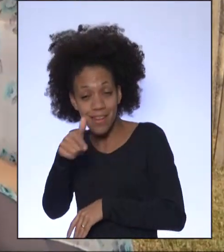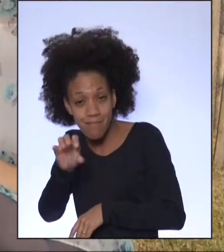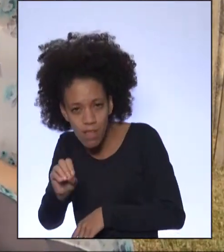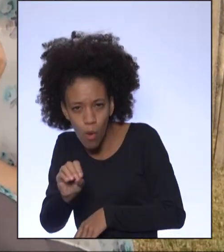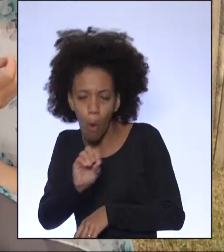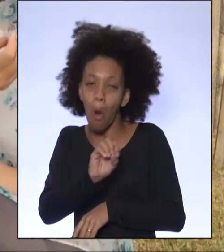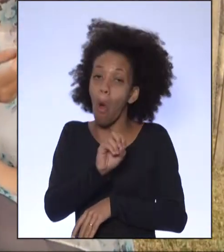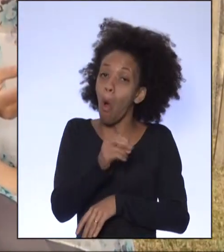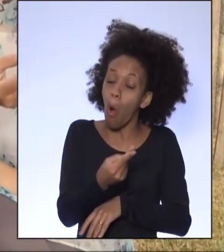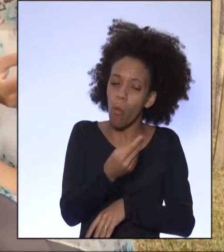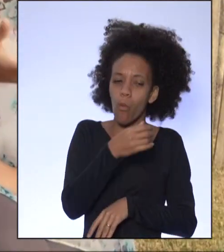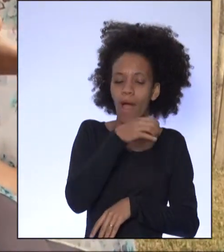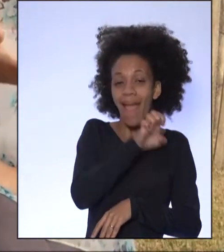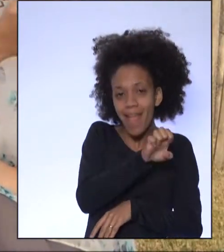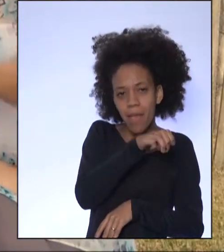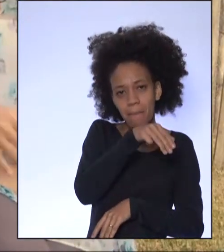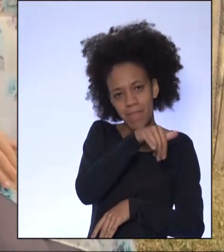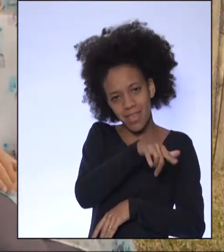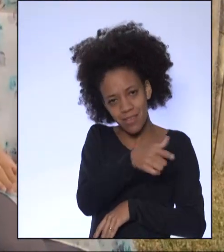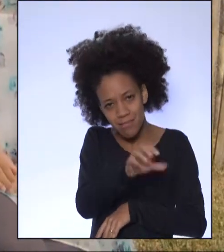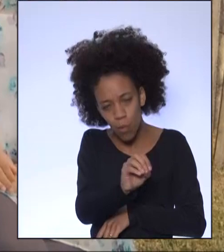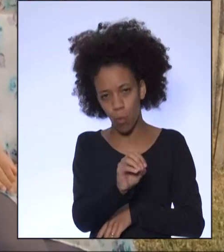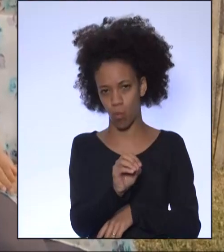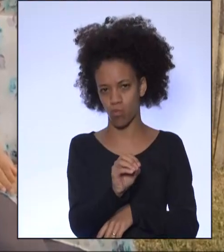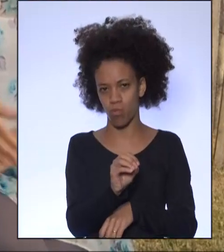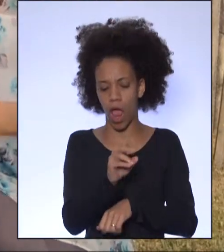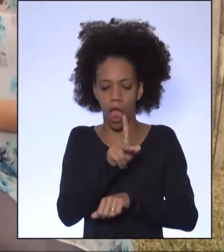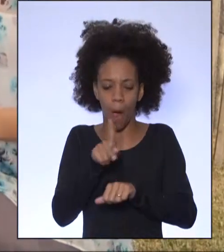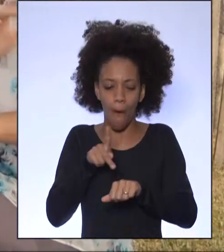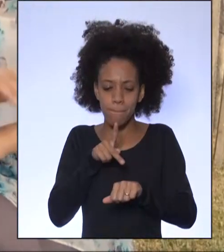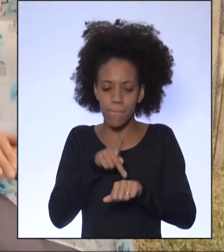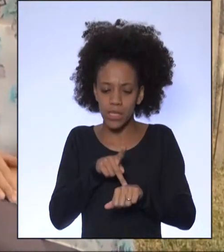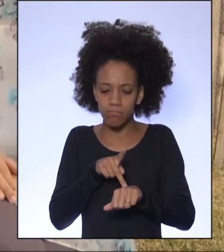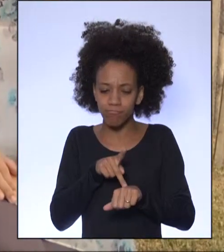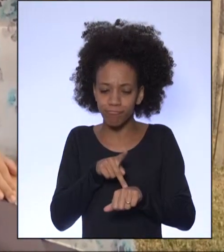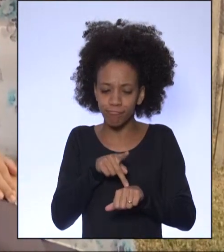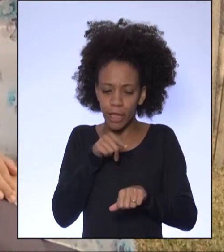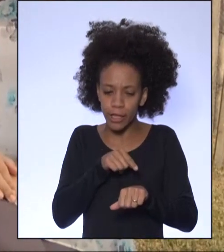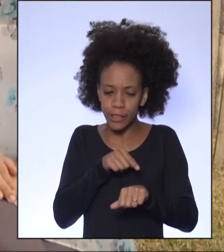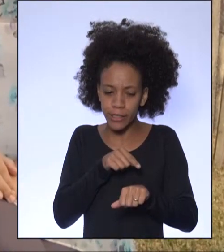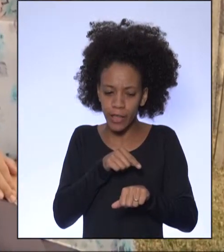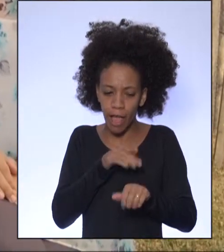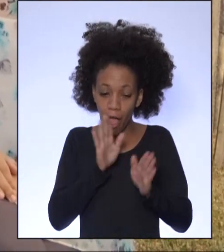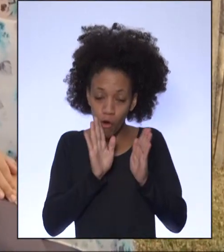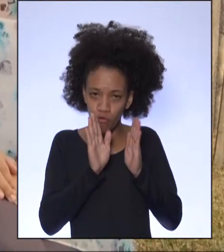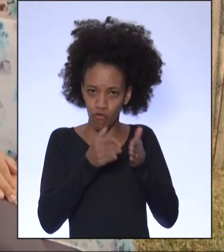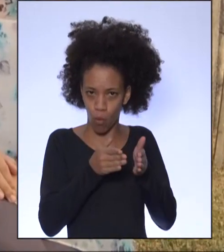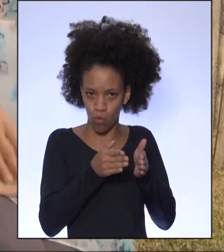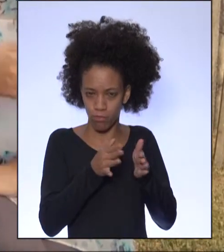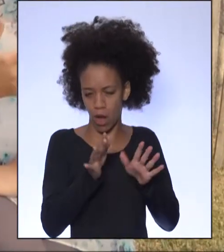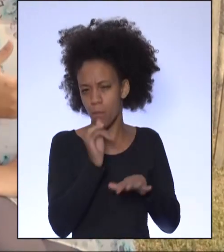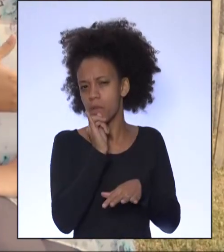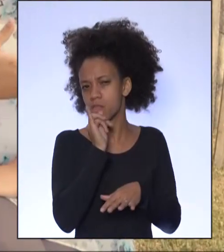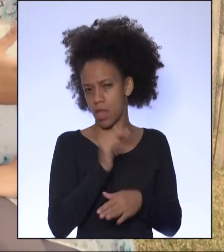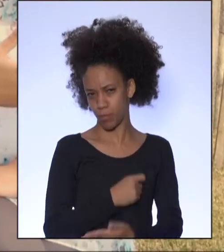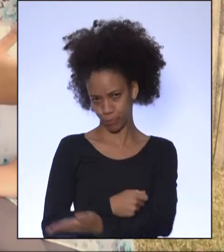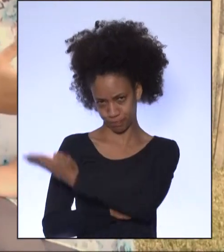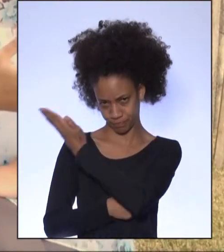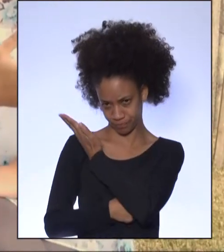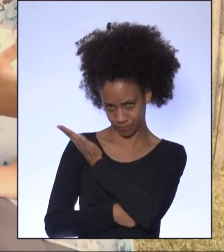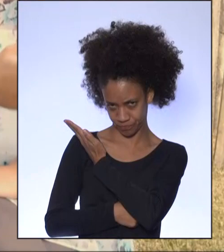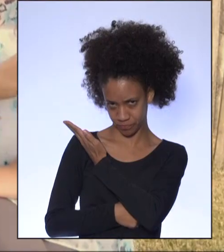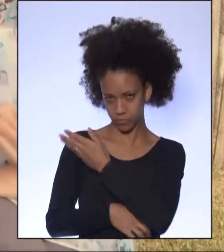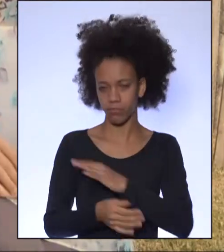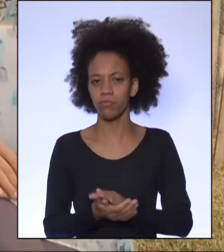é o país que eu uso como ponto de referência. Aqui no caso, nós temos dois deslocamentos que recebem